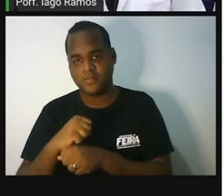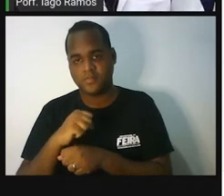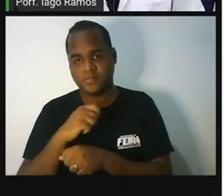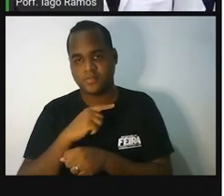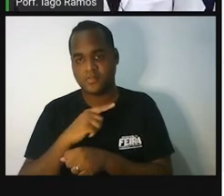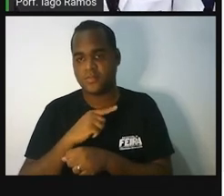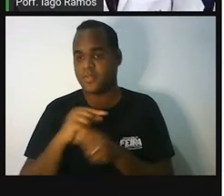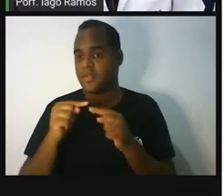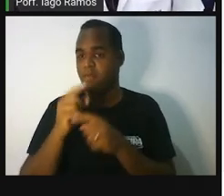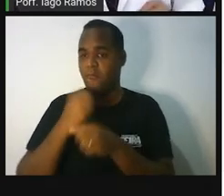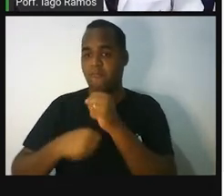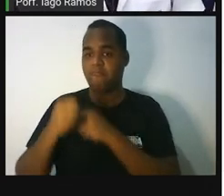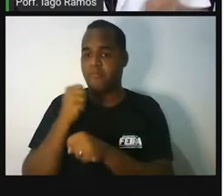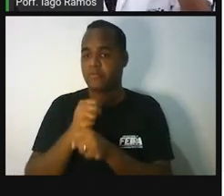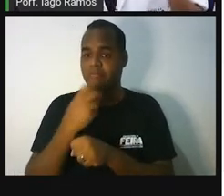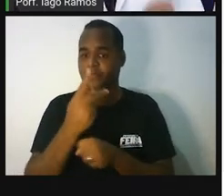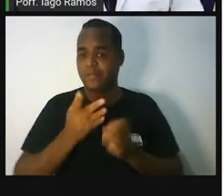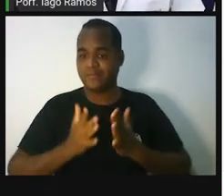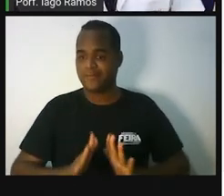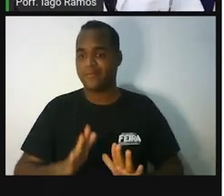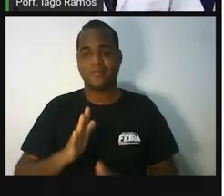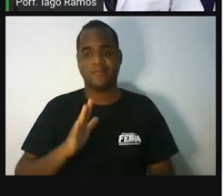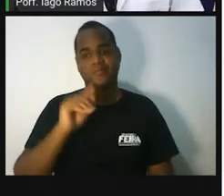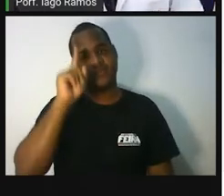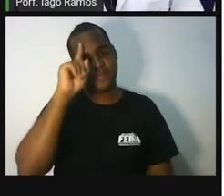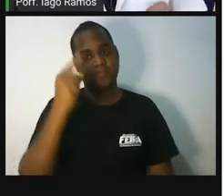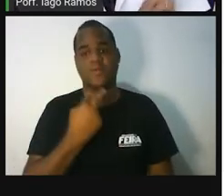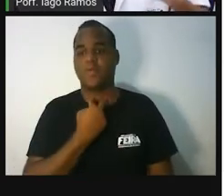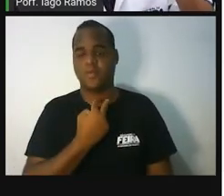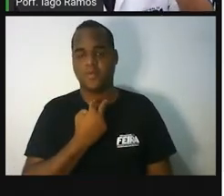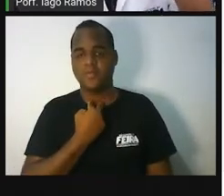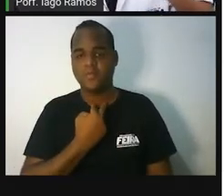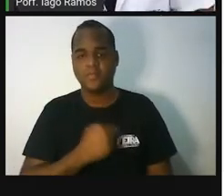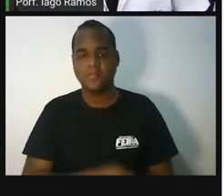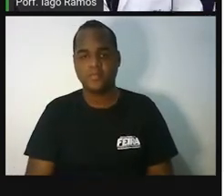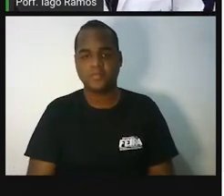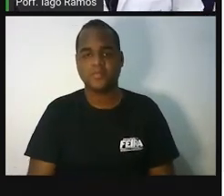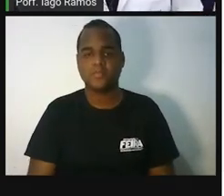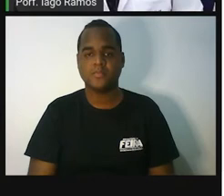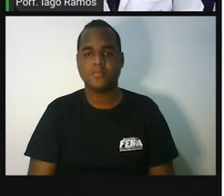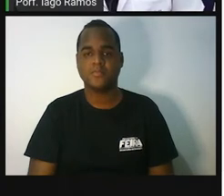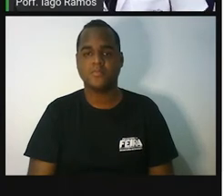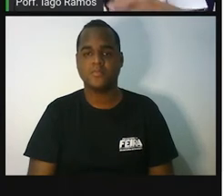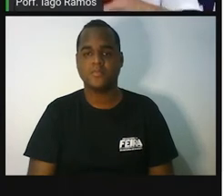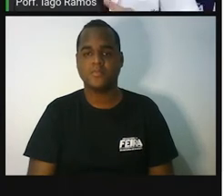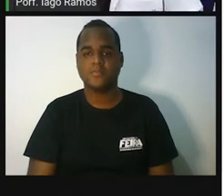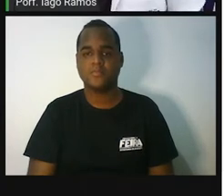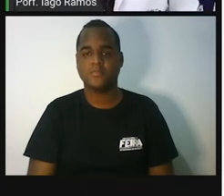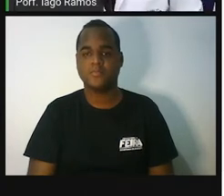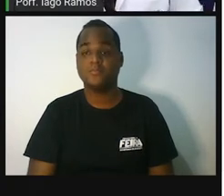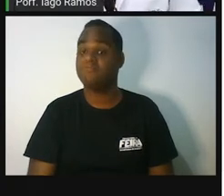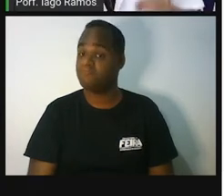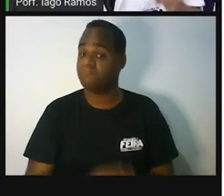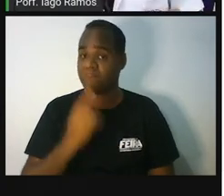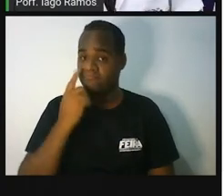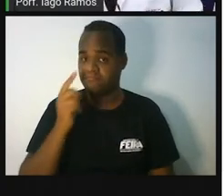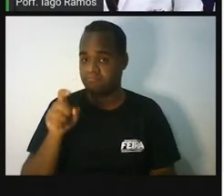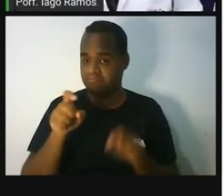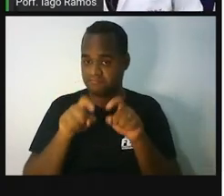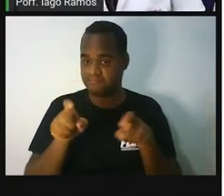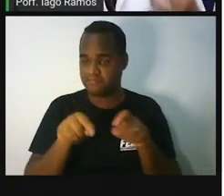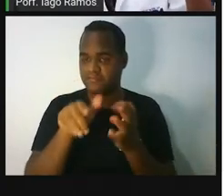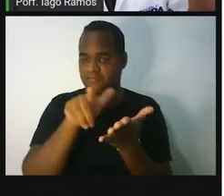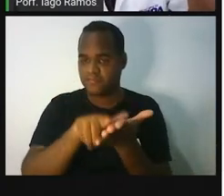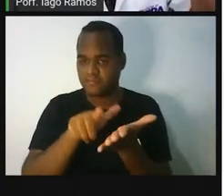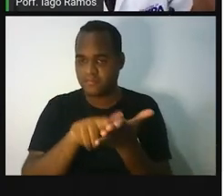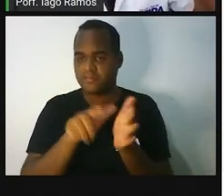desse ano de nascimento, tá? Primeiro passo é você fazer assim, olha, digita na calculadora ou escreve aí no papel o número que